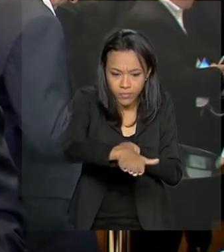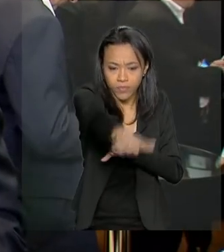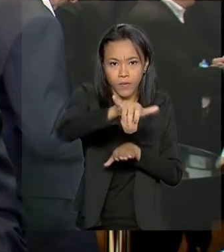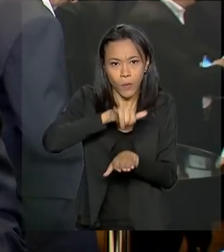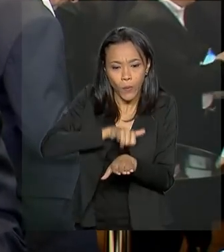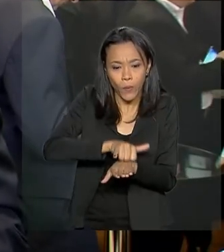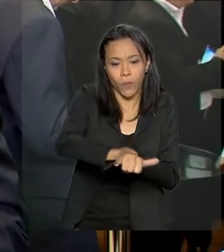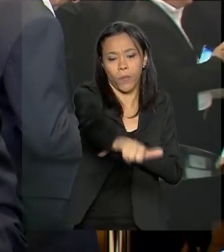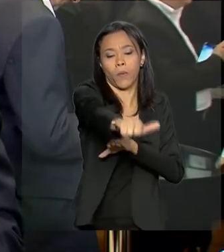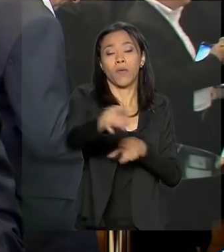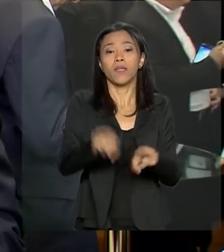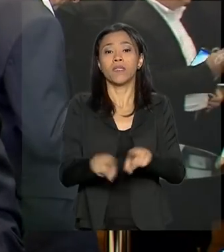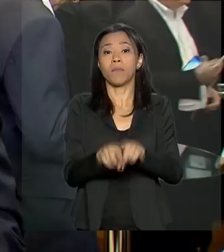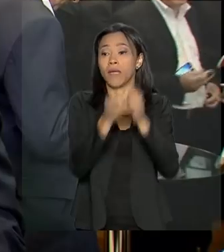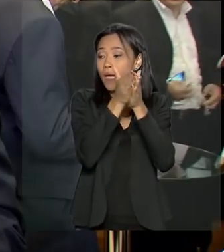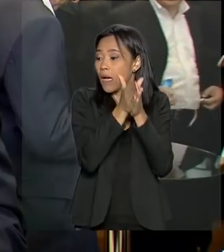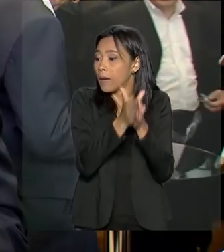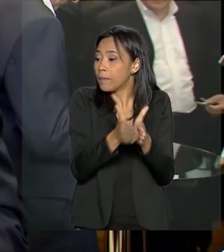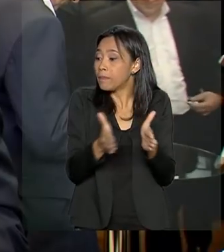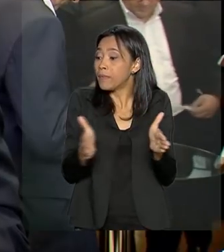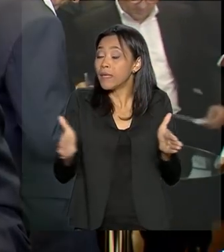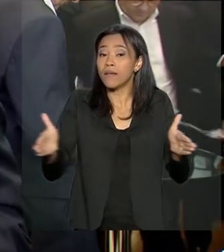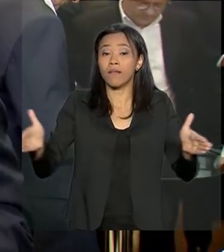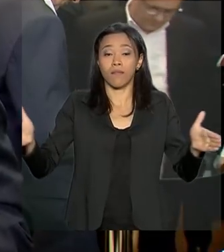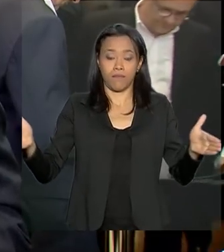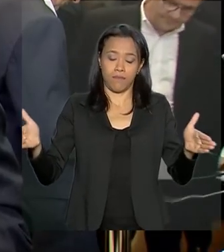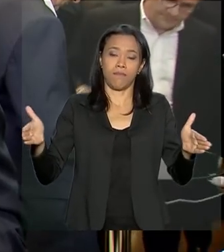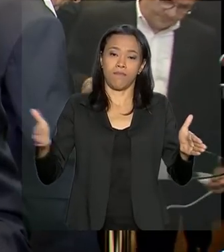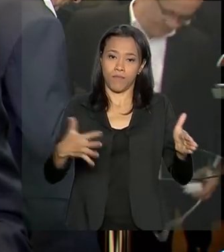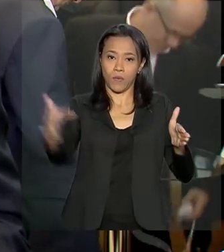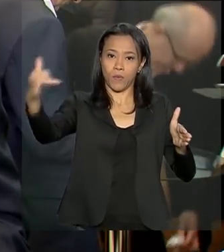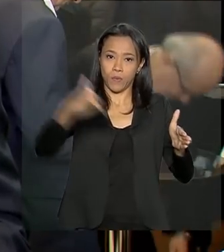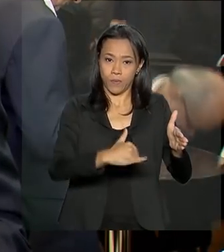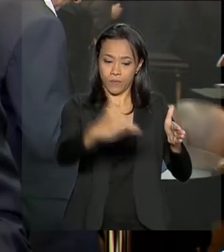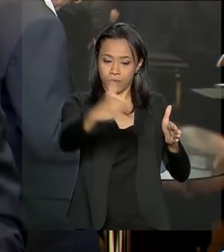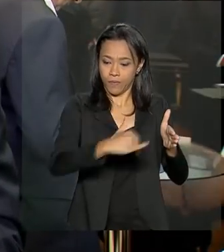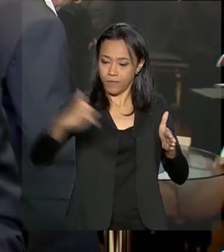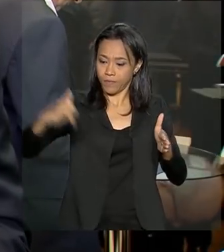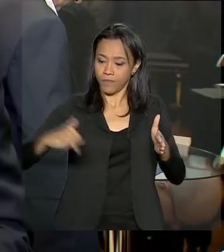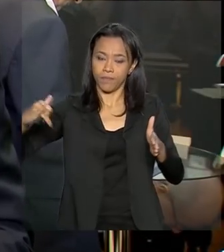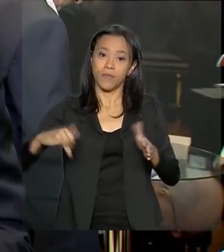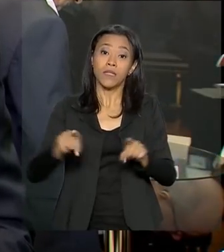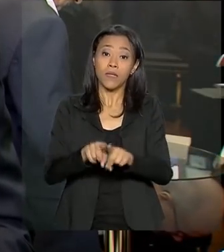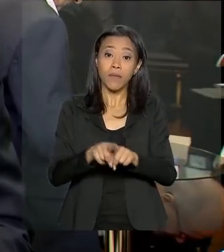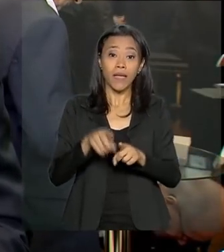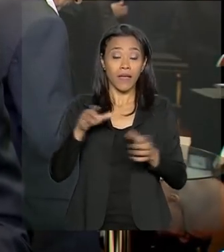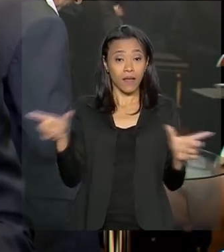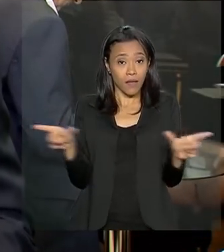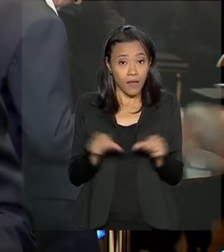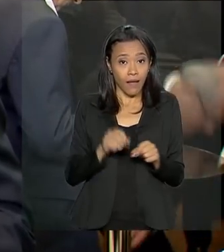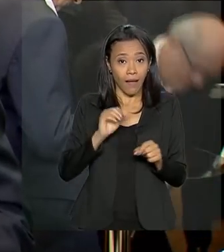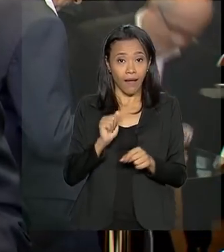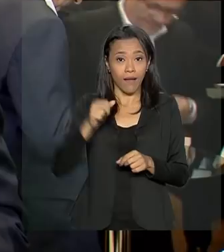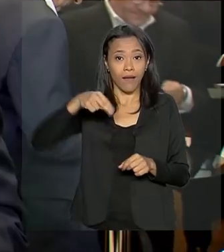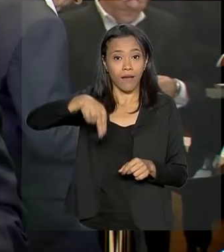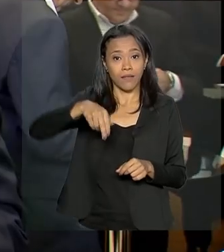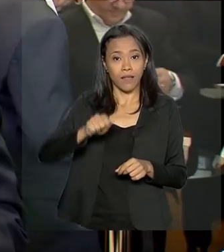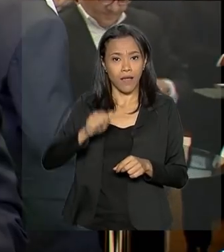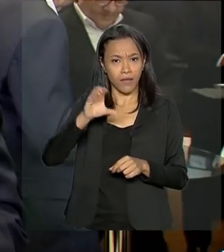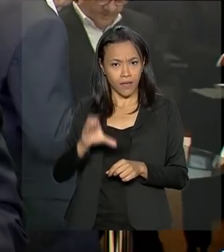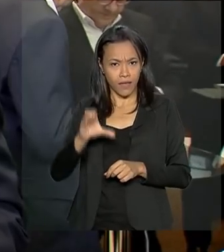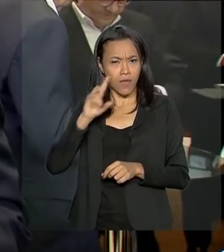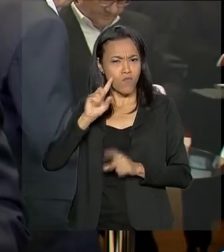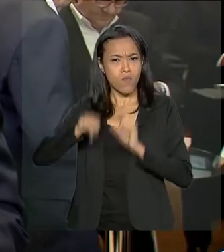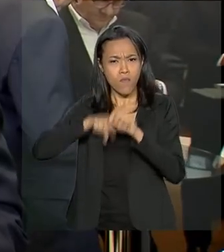dos terminais desses aeroportos. A ANAC faz um monitoramento permanente em relação à qualidade